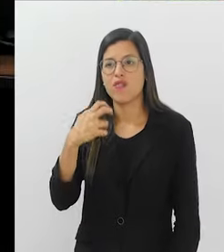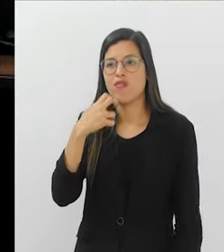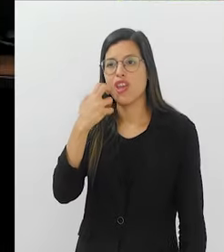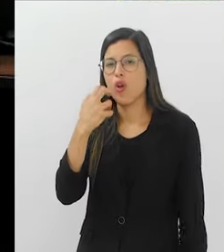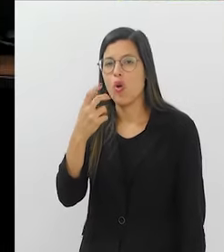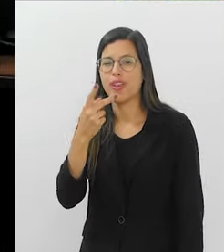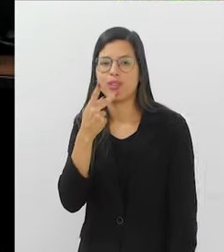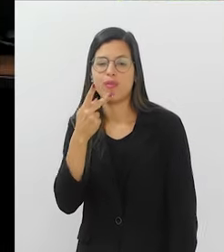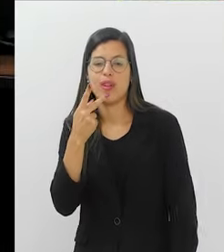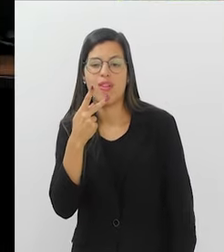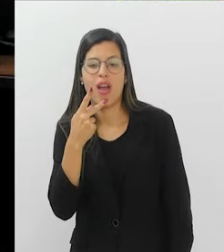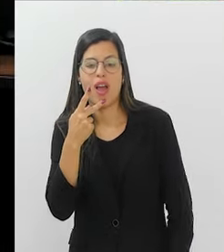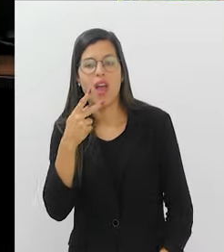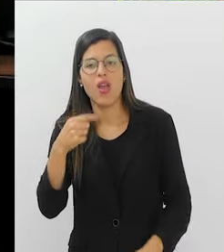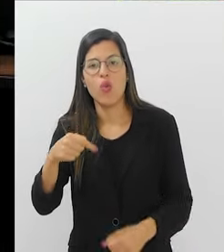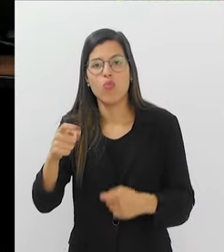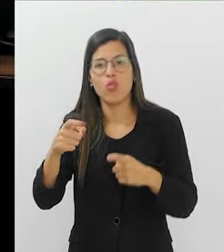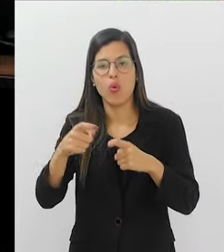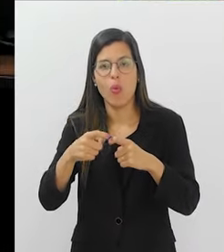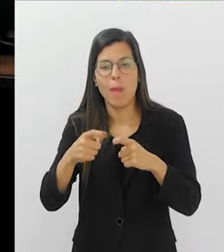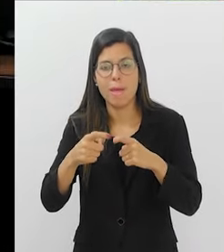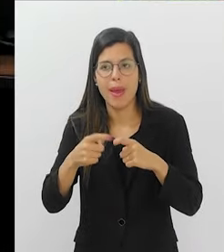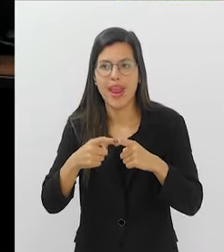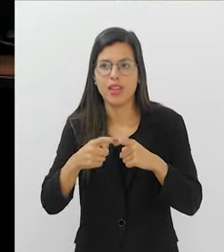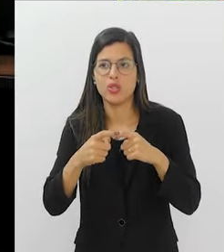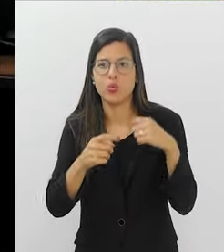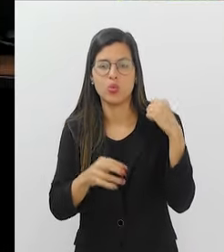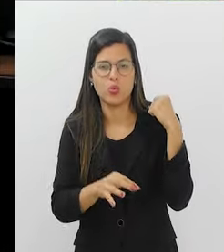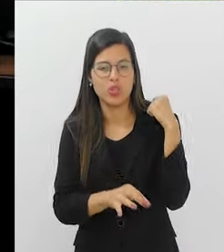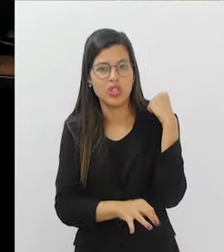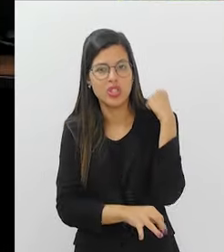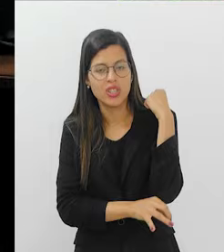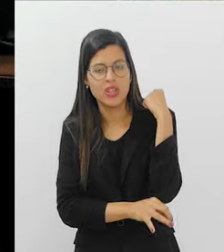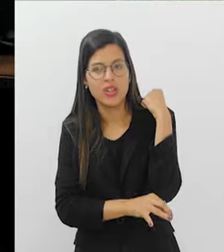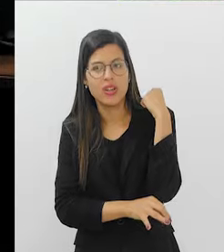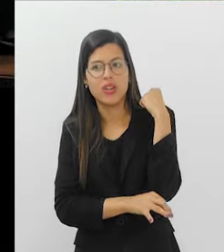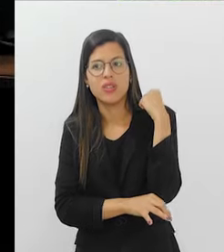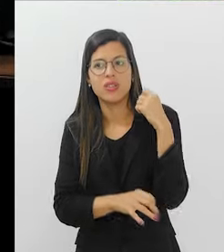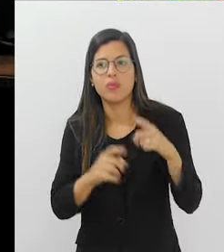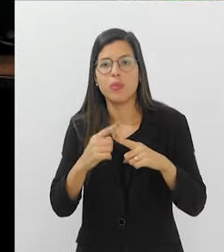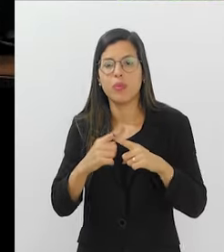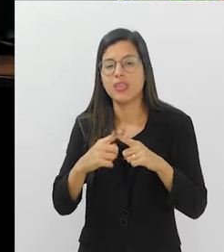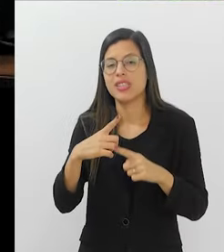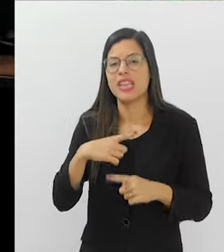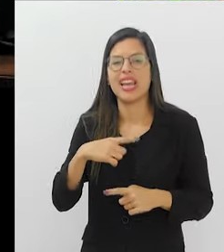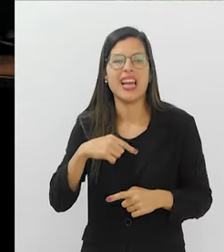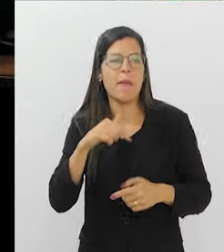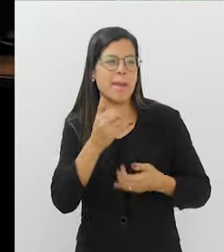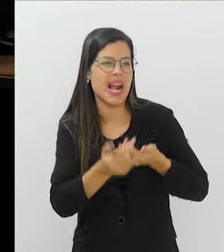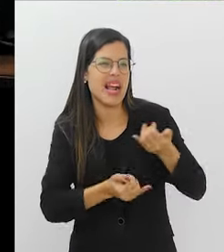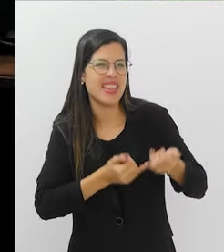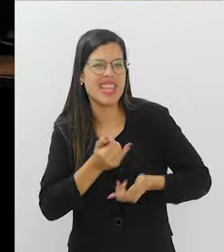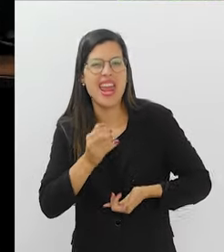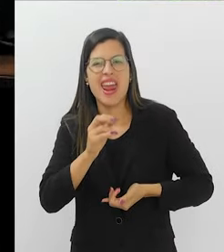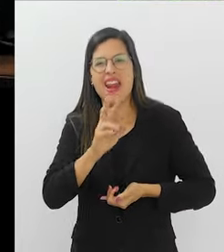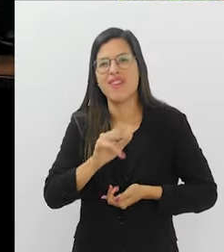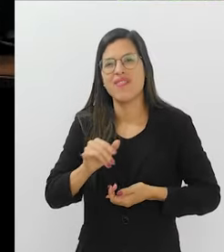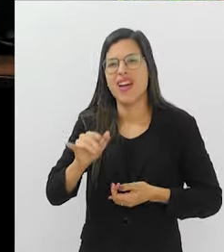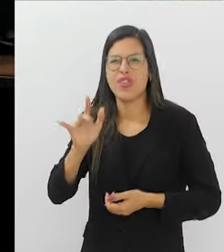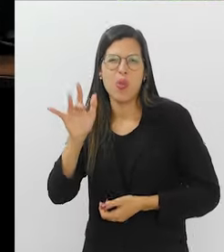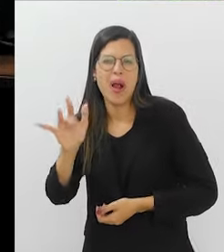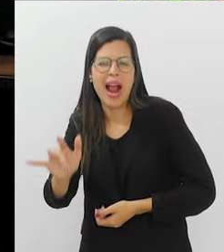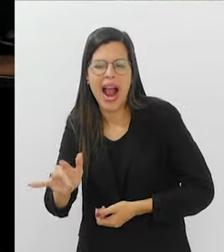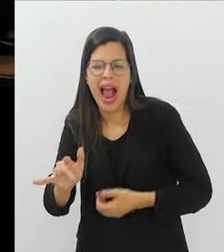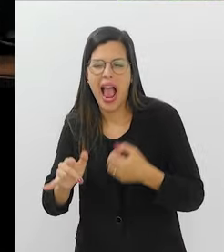vergonha de falar que foi num médico de anos, porque sempre tem aquela brincadeira, né? Ah, vai fazer o quê? O médico vai me